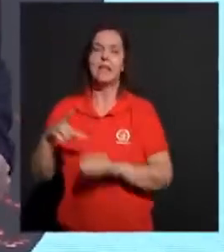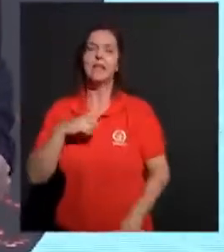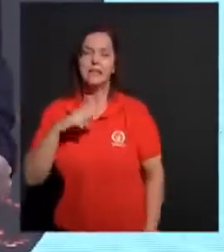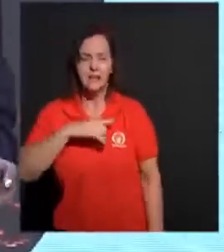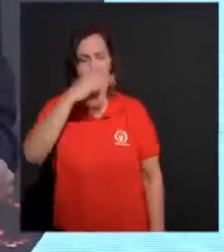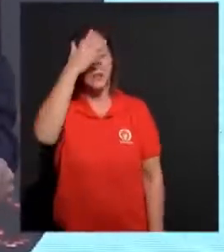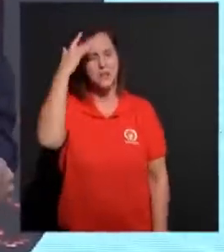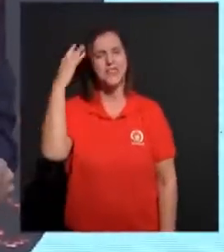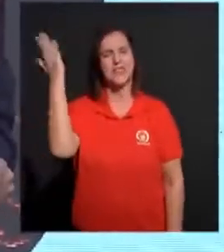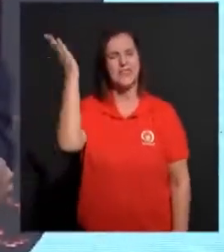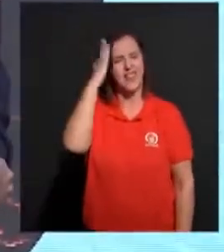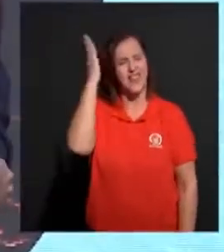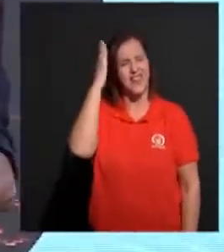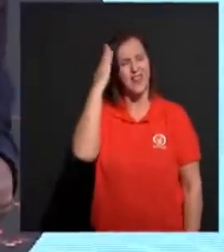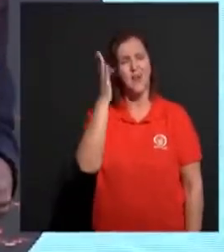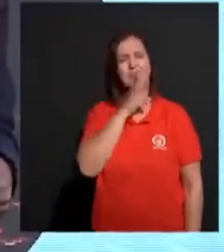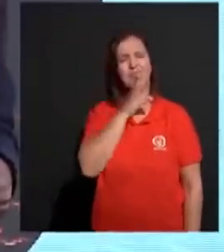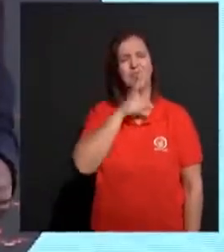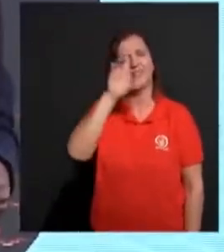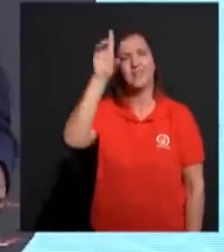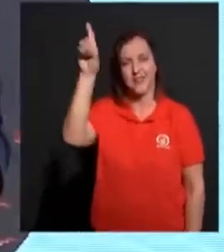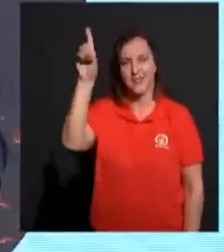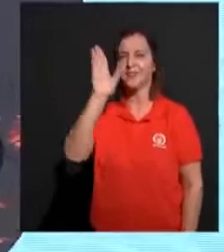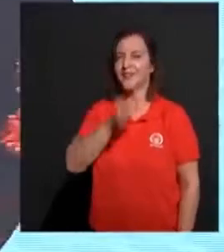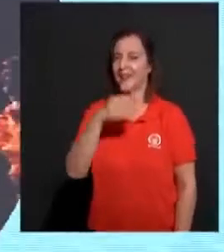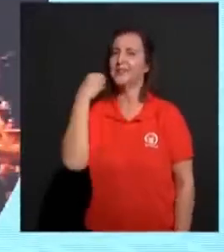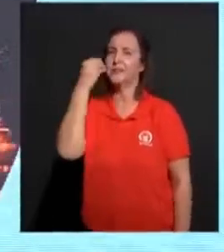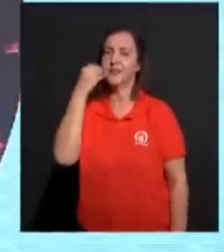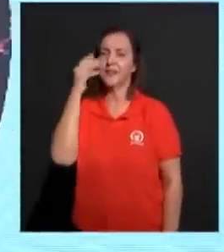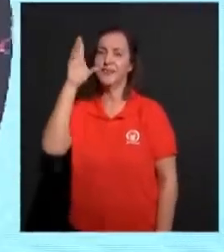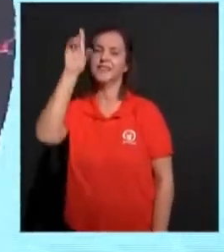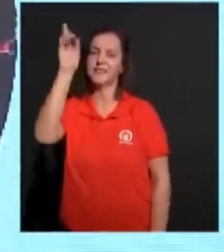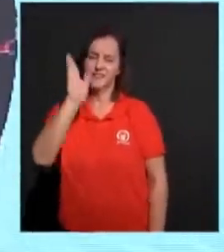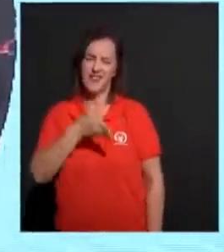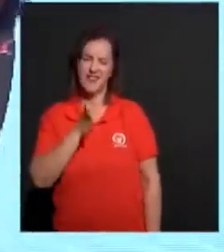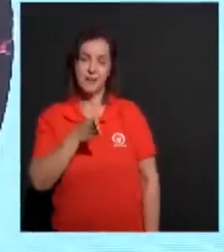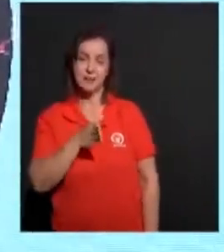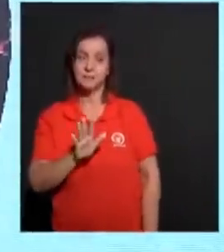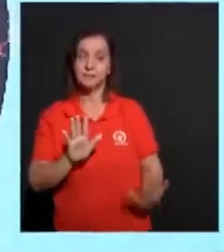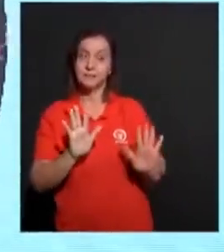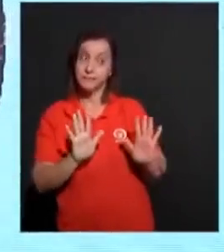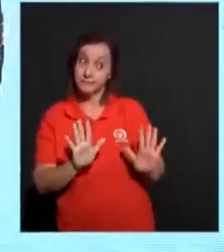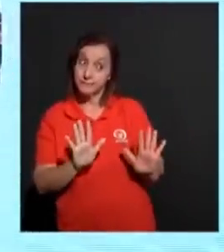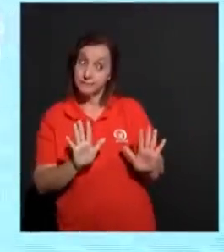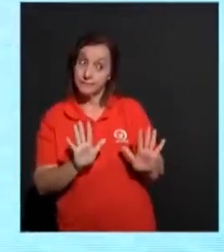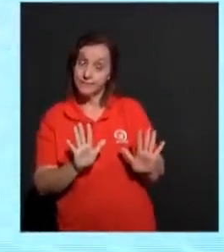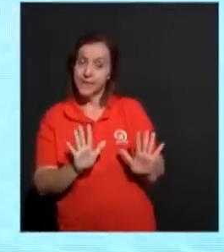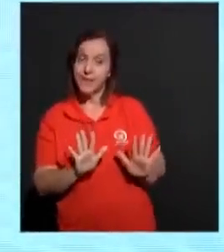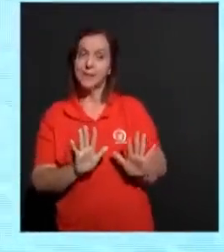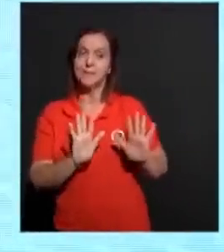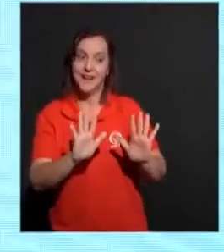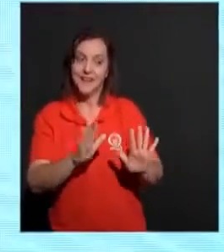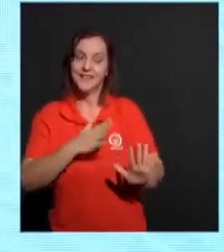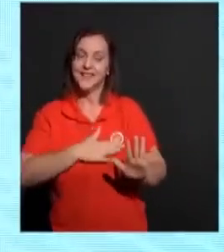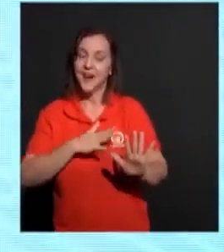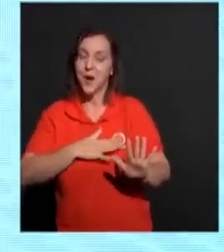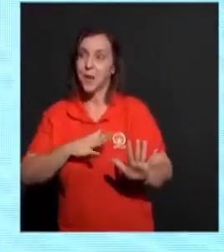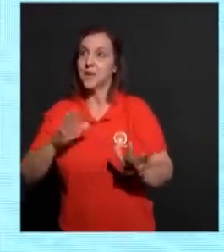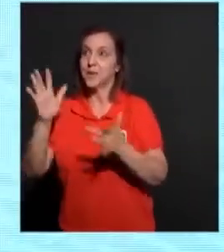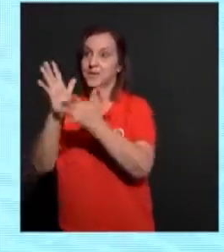Deus. Eu já tive muitas experiências com Deus. Meu irmão, o negócio vai ser forte é quando ele voltar.